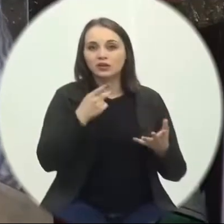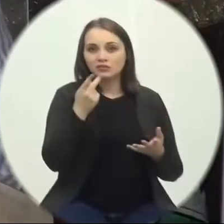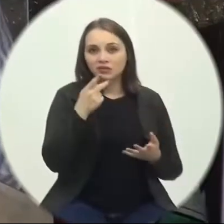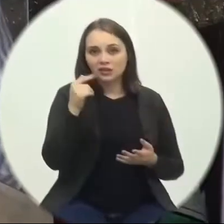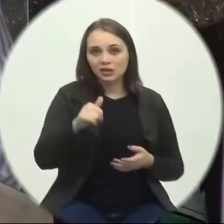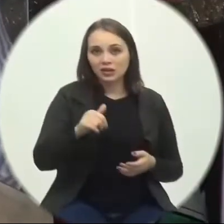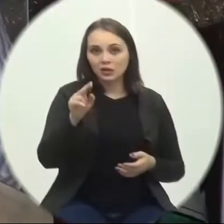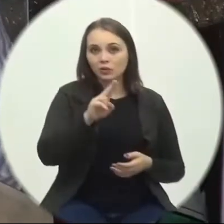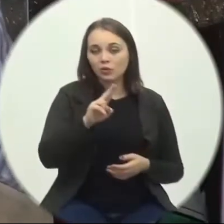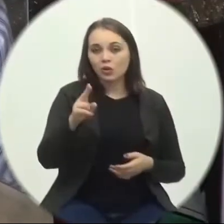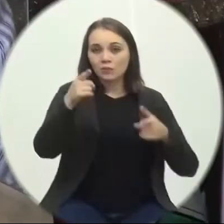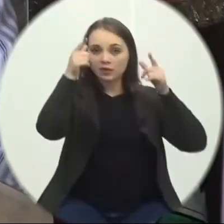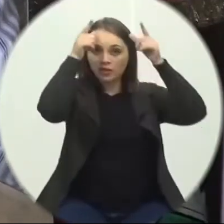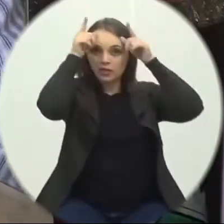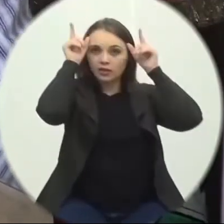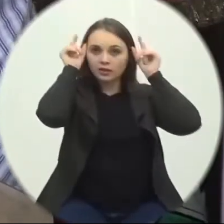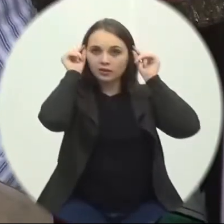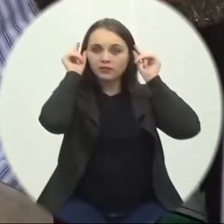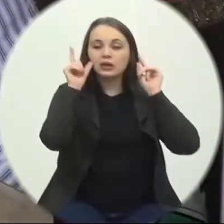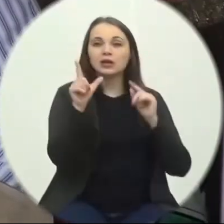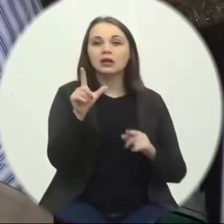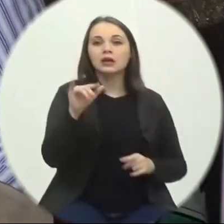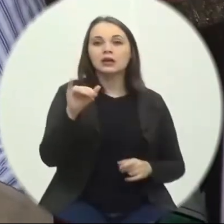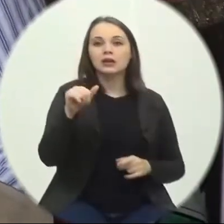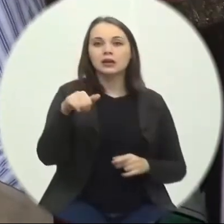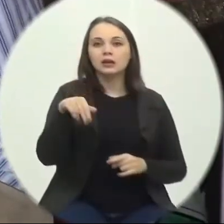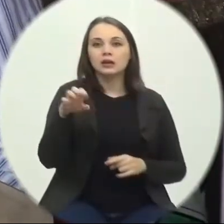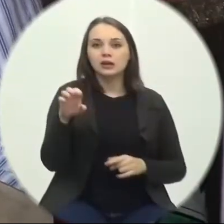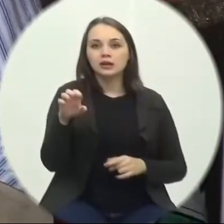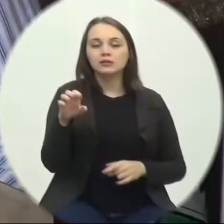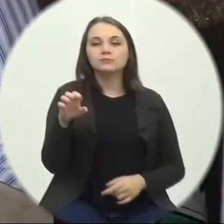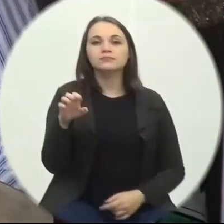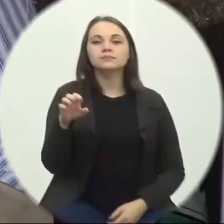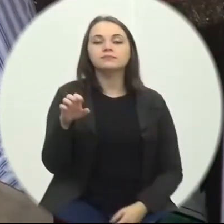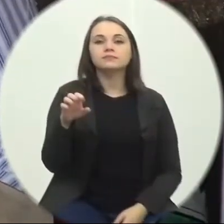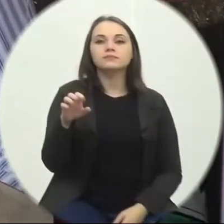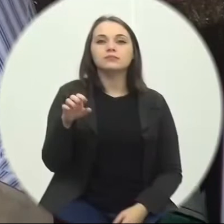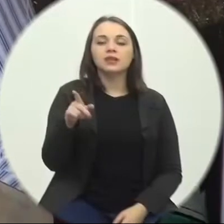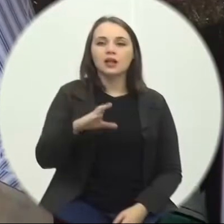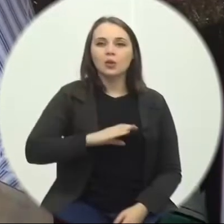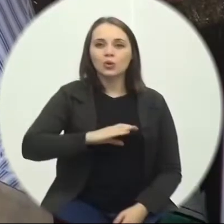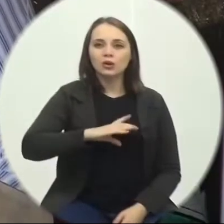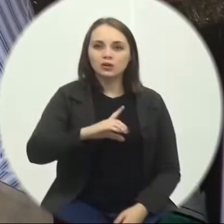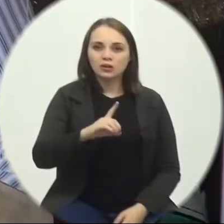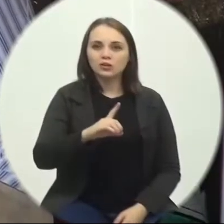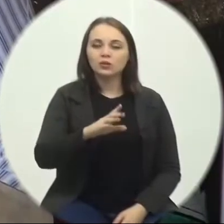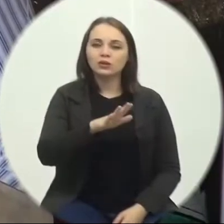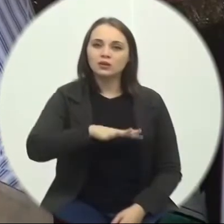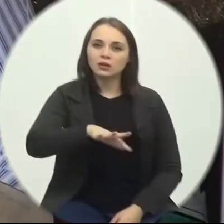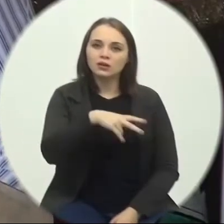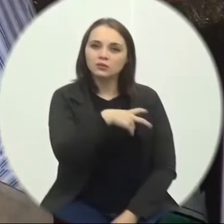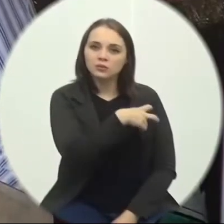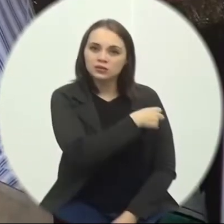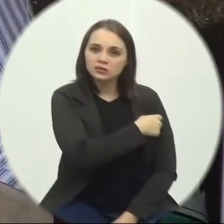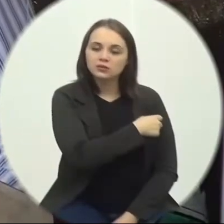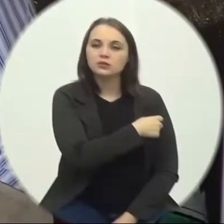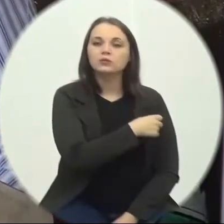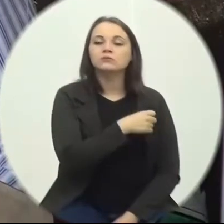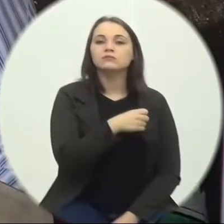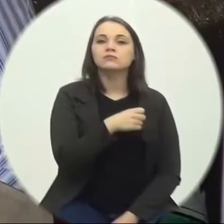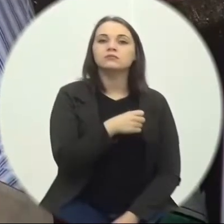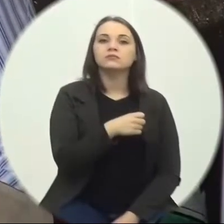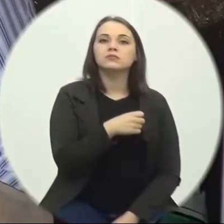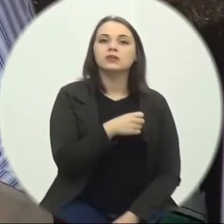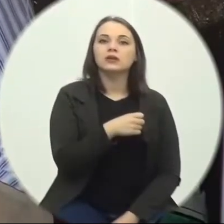O nome da enfermeira Liane Magnus Da Silva Coordenadora da imunização Que capitania